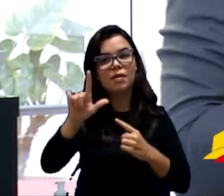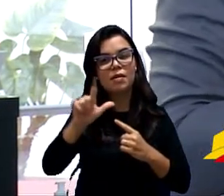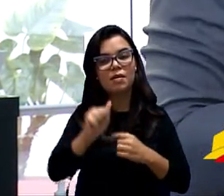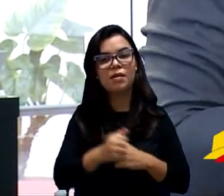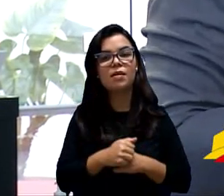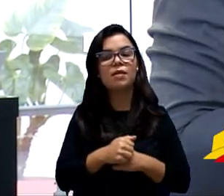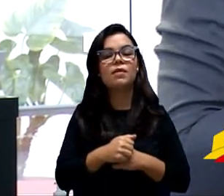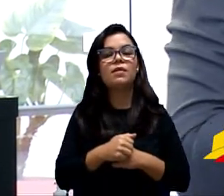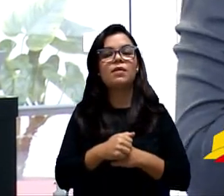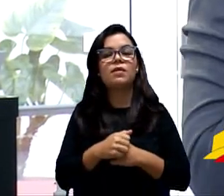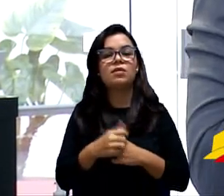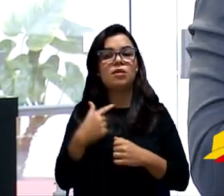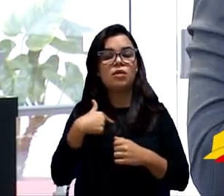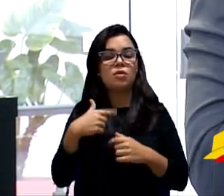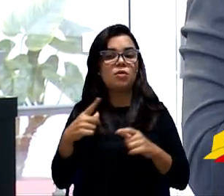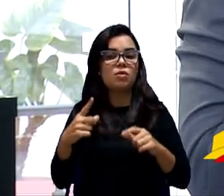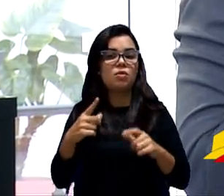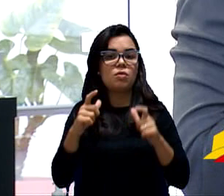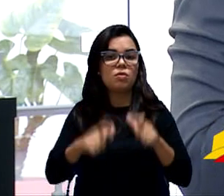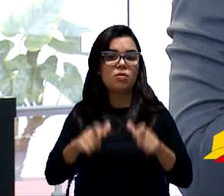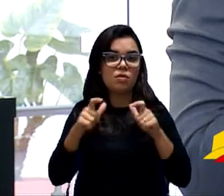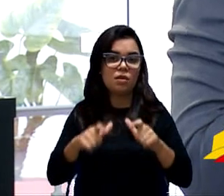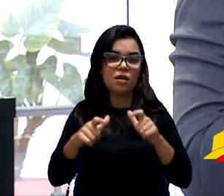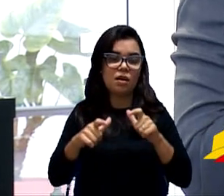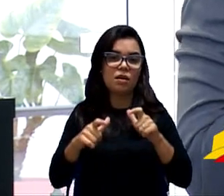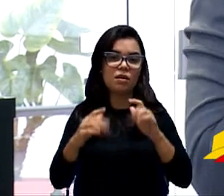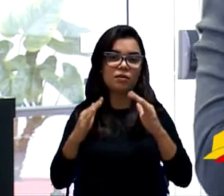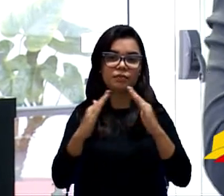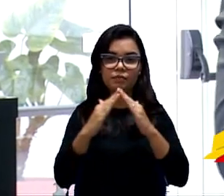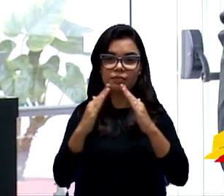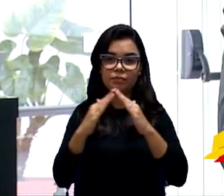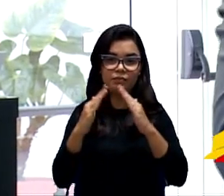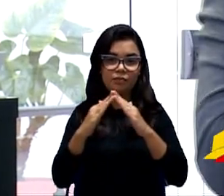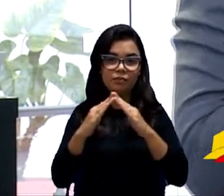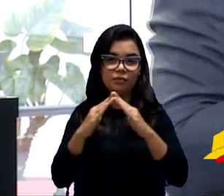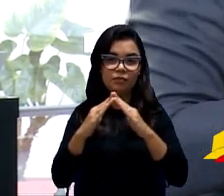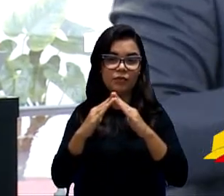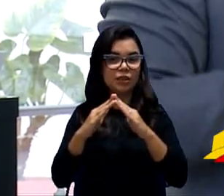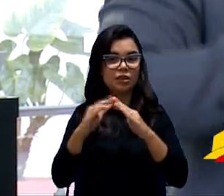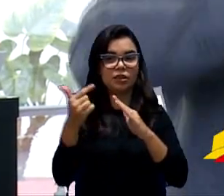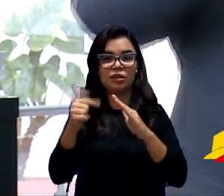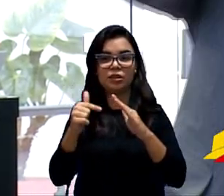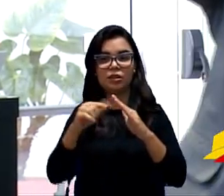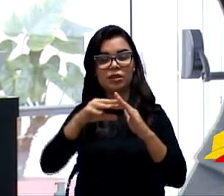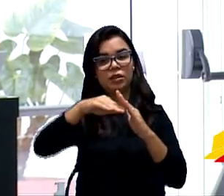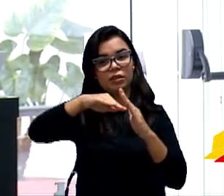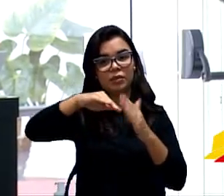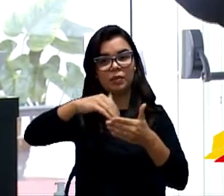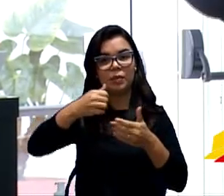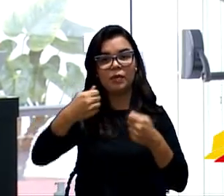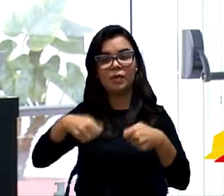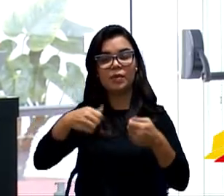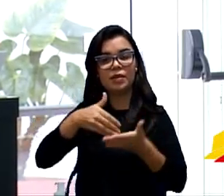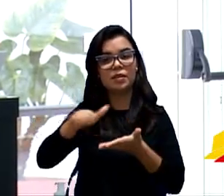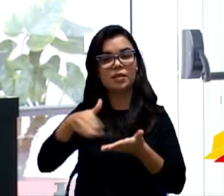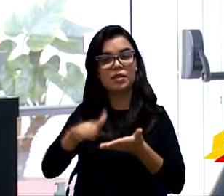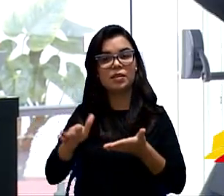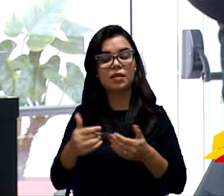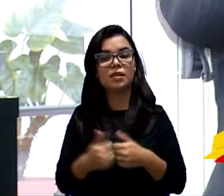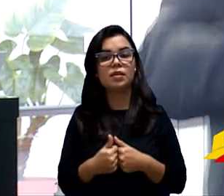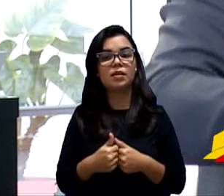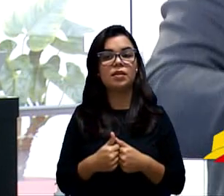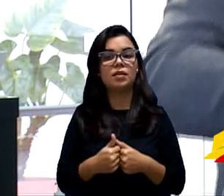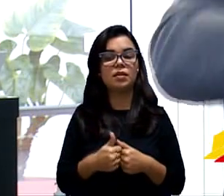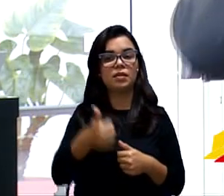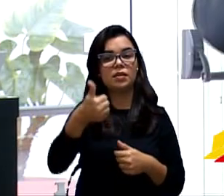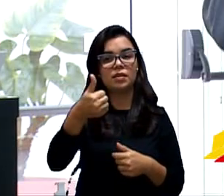me perguntou, olha, está acabando o aluguel social, Claudião. Só que esse povo ficou na promessa ali, era mais de 160 famílias, depois baixou